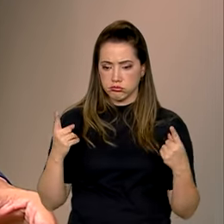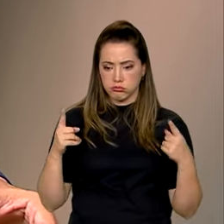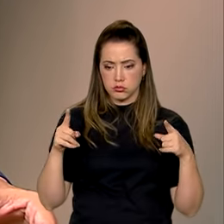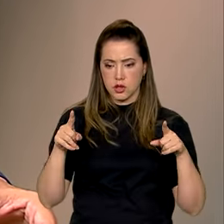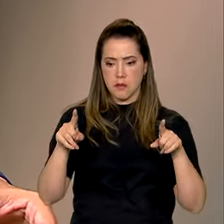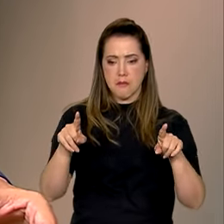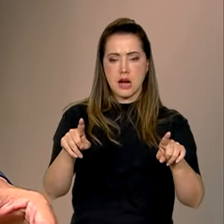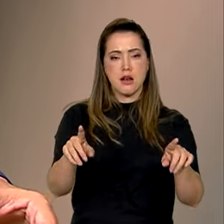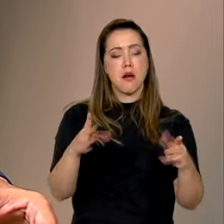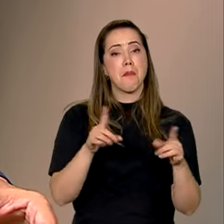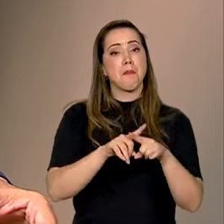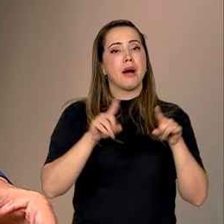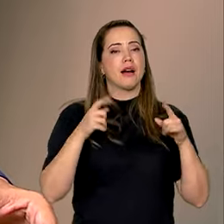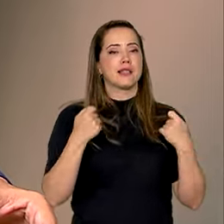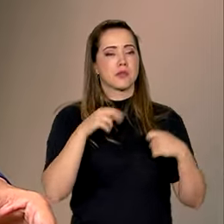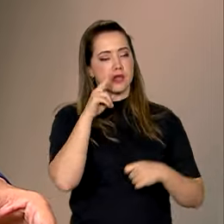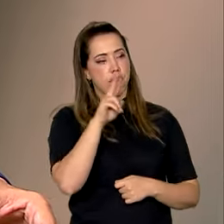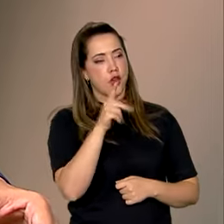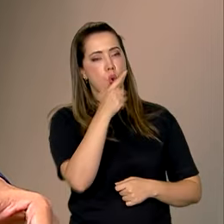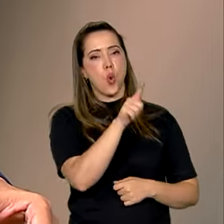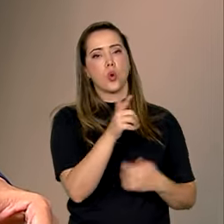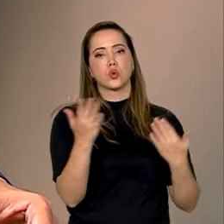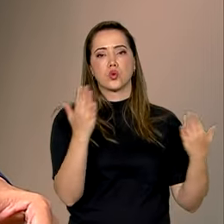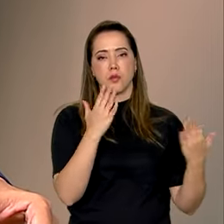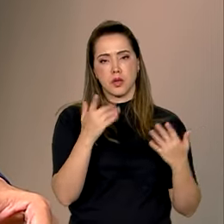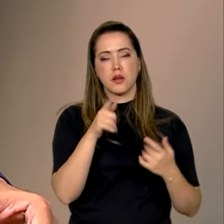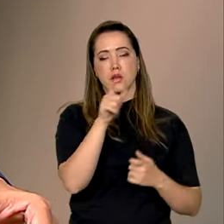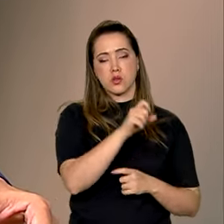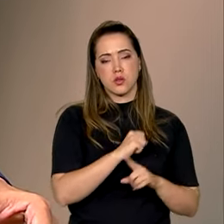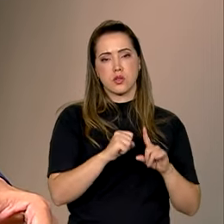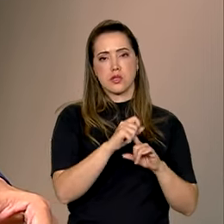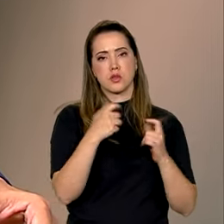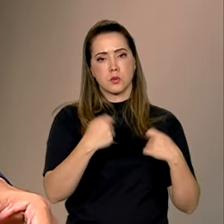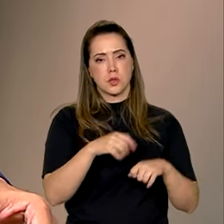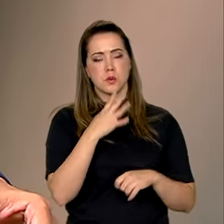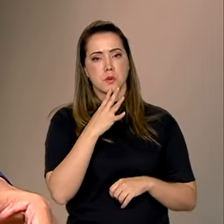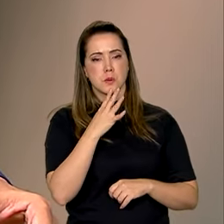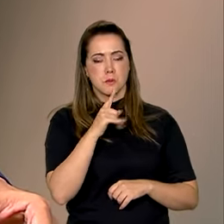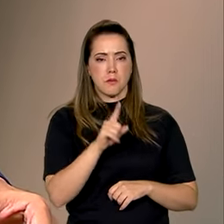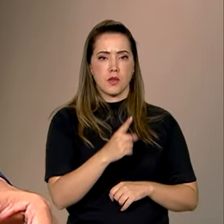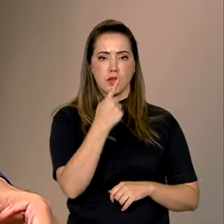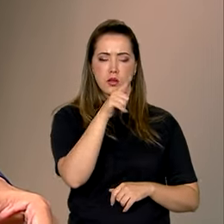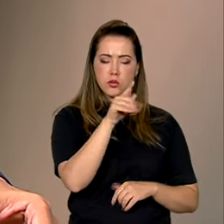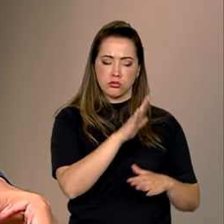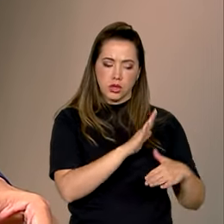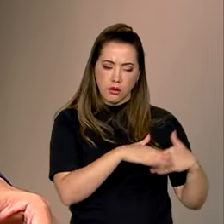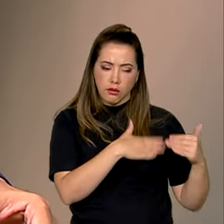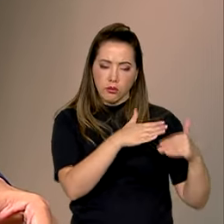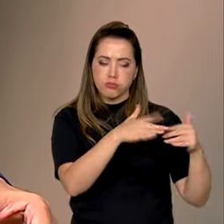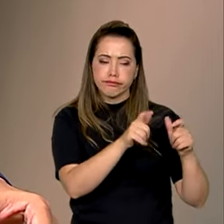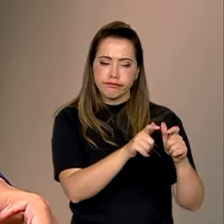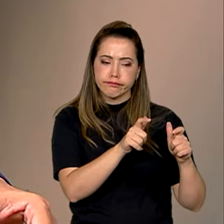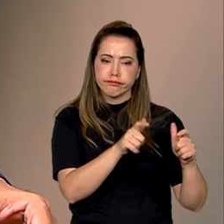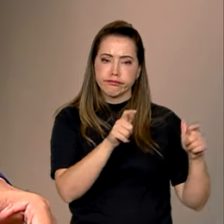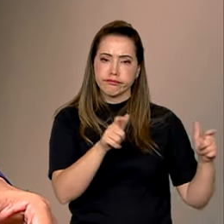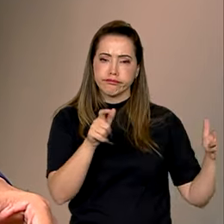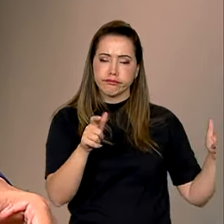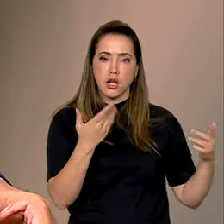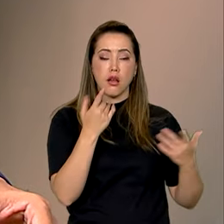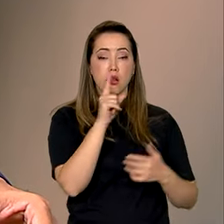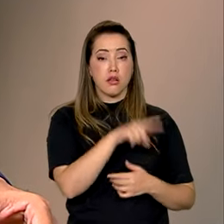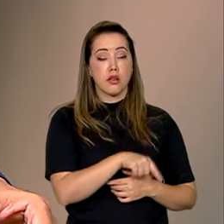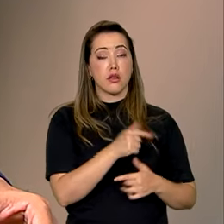aparecendo que precisam ser destacados e que a sociedade precisa conhecer. E um perfil muito importante que vem crescendo e que tem que se destacar em 2023